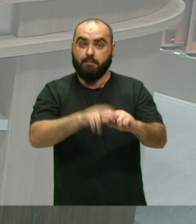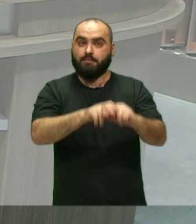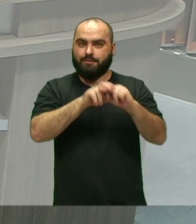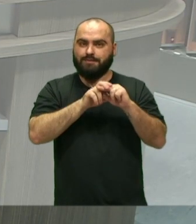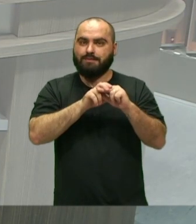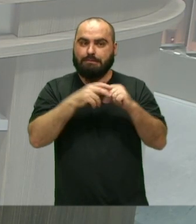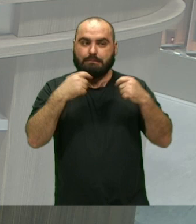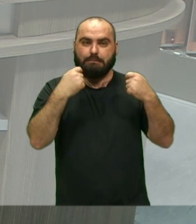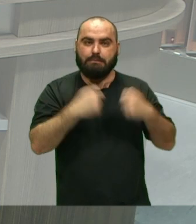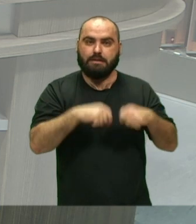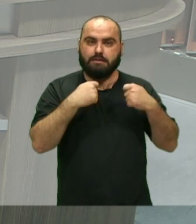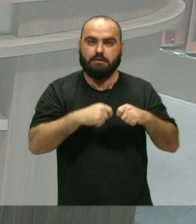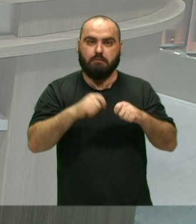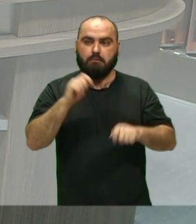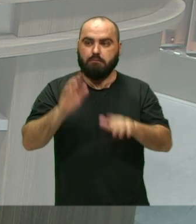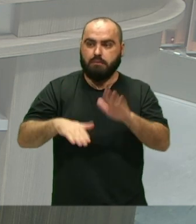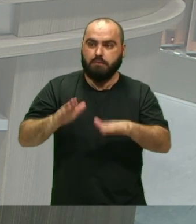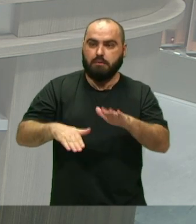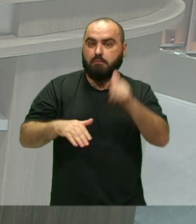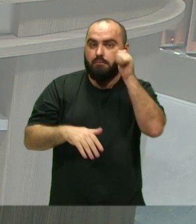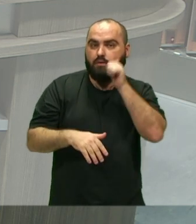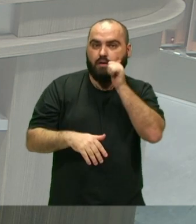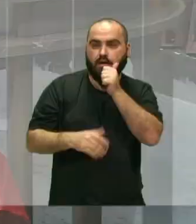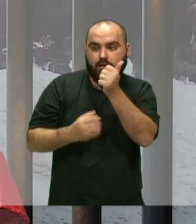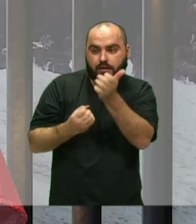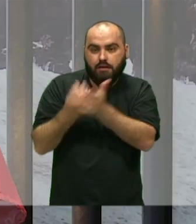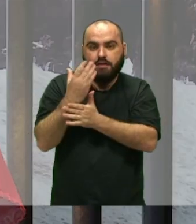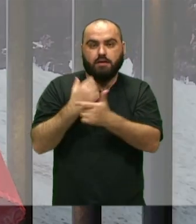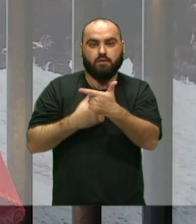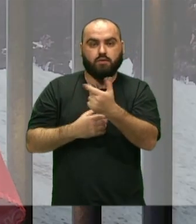Essa necessidade E o baque mulher Surge também Em 2008